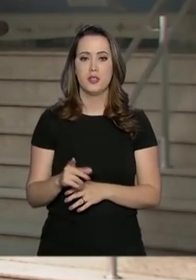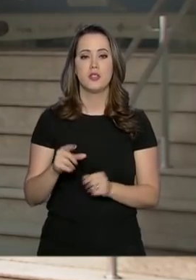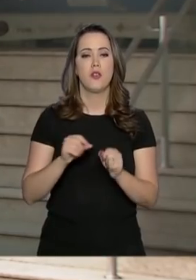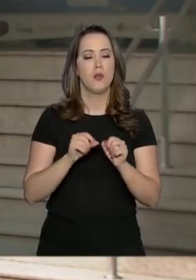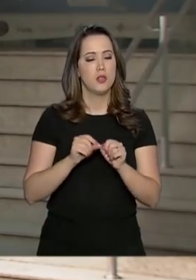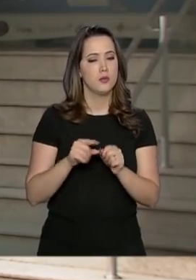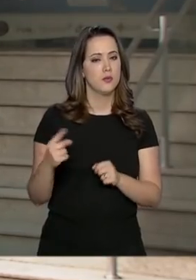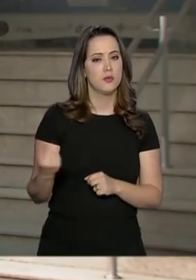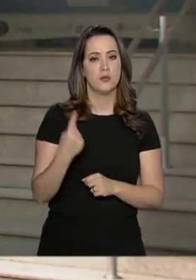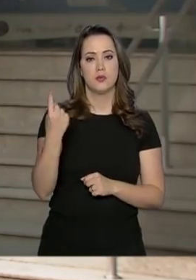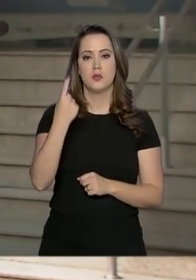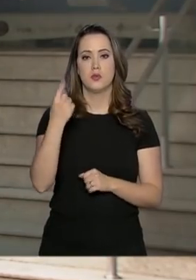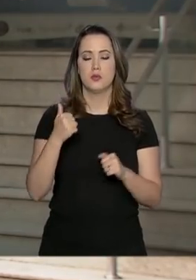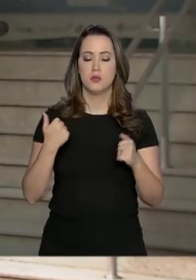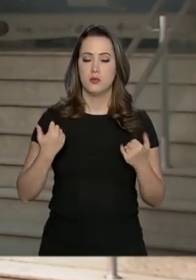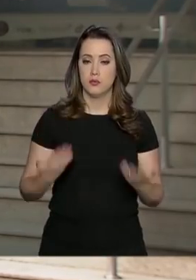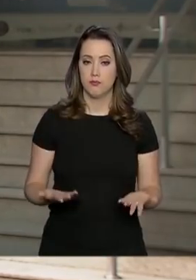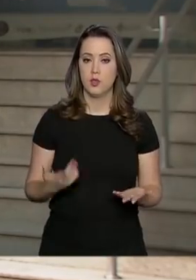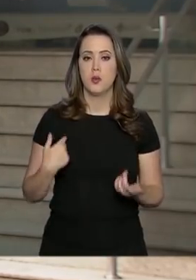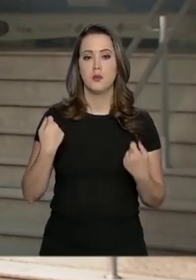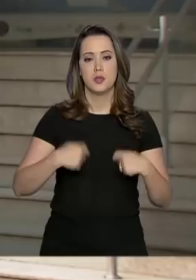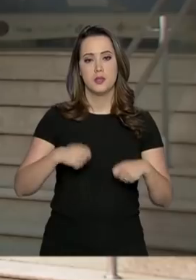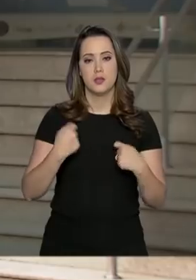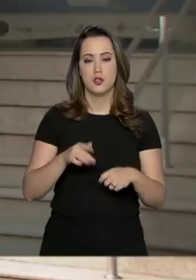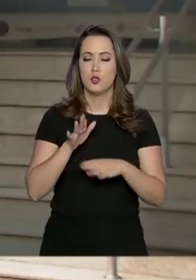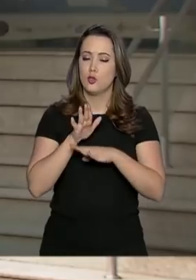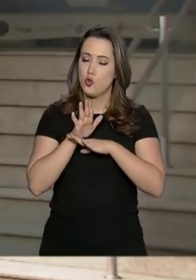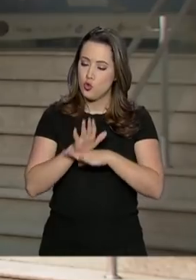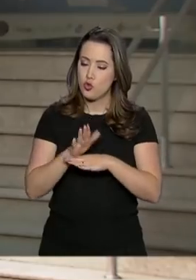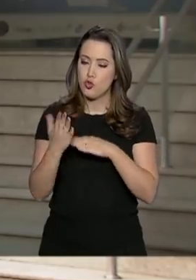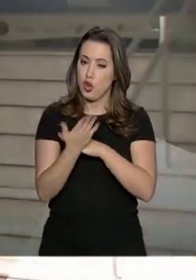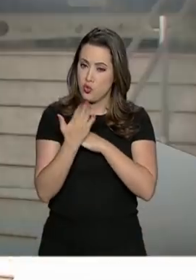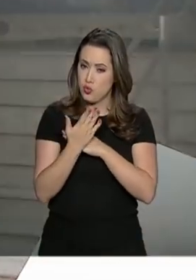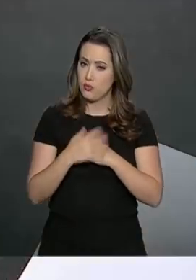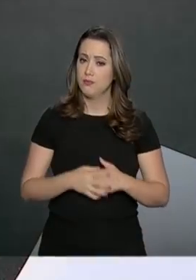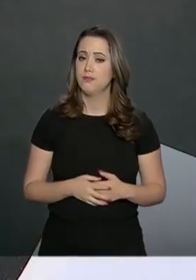vou fazer a declaração por conta própria. E eu vou precisar de ajuda.